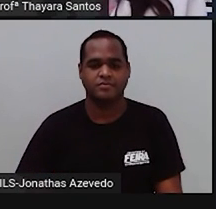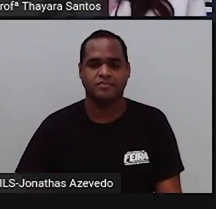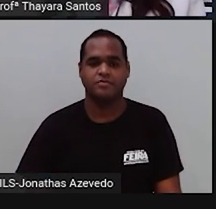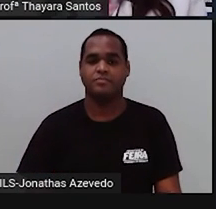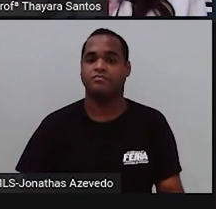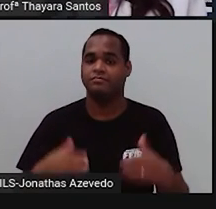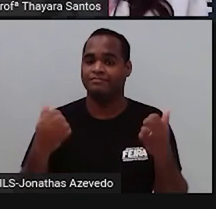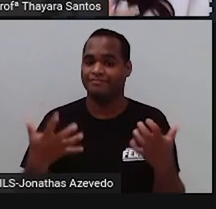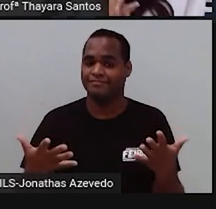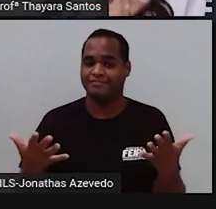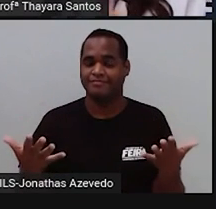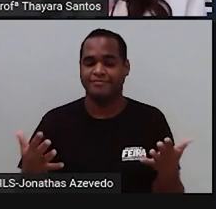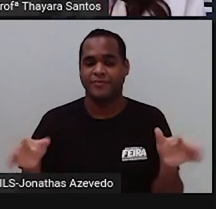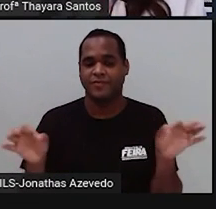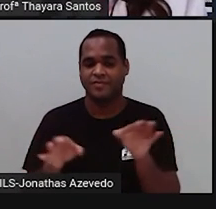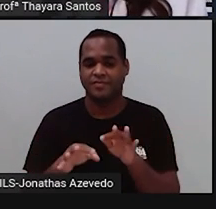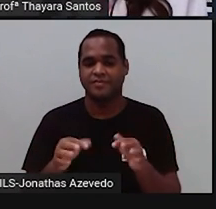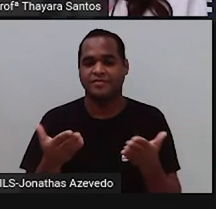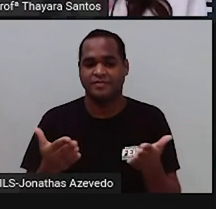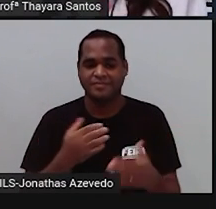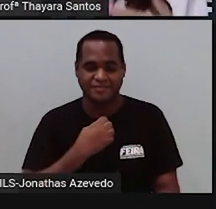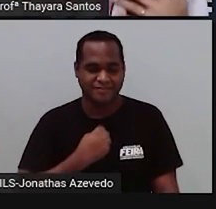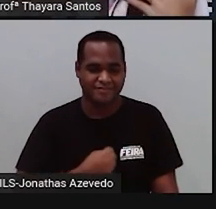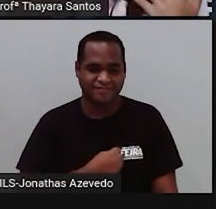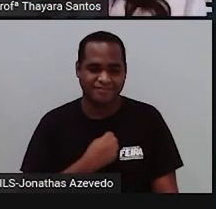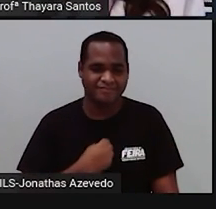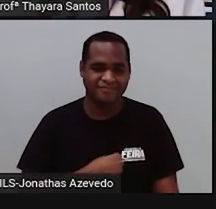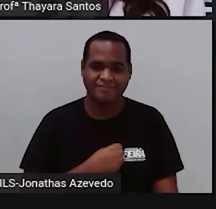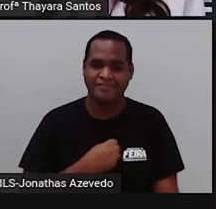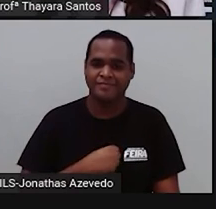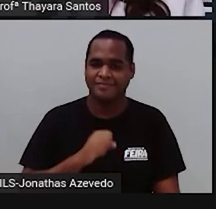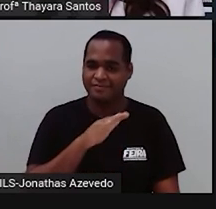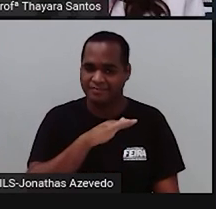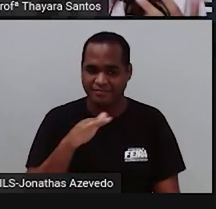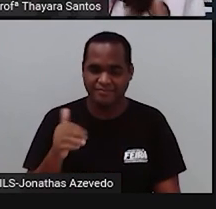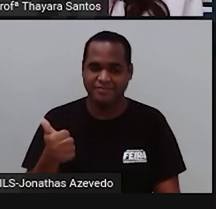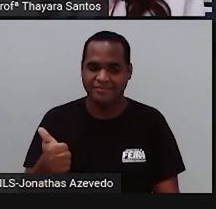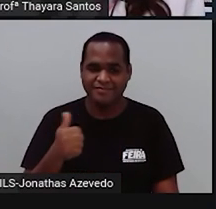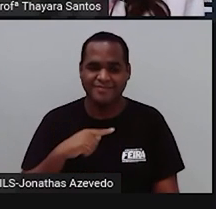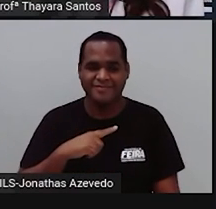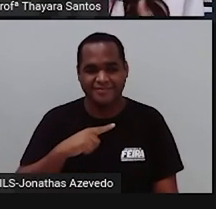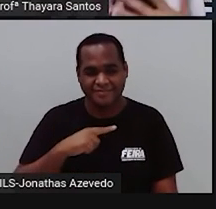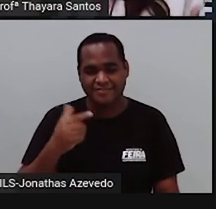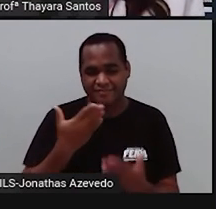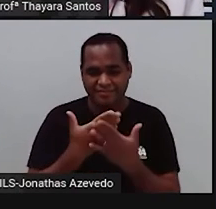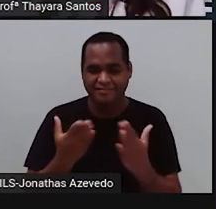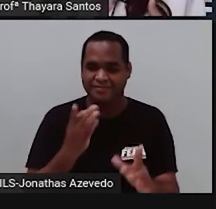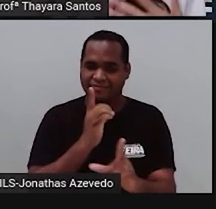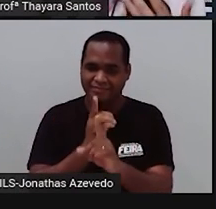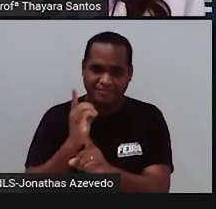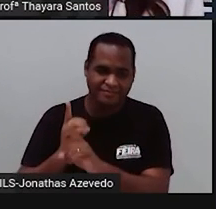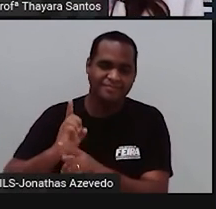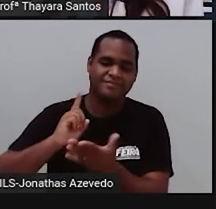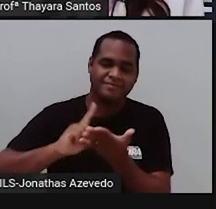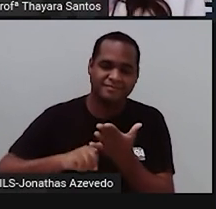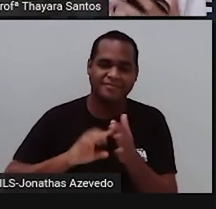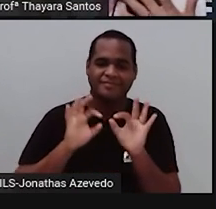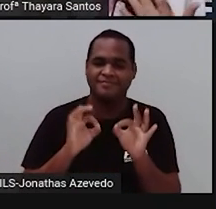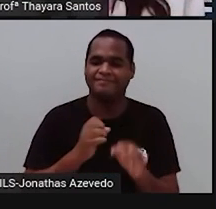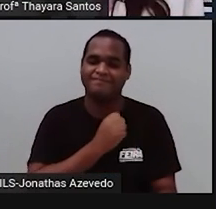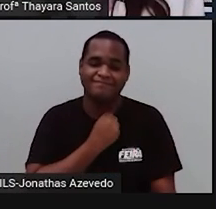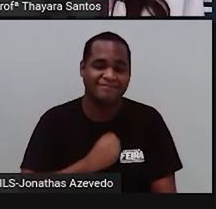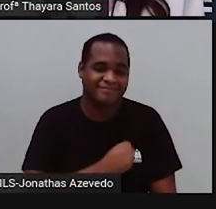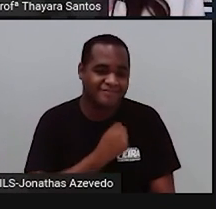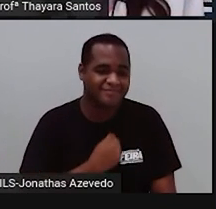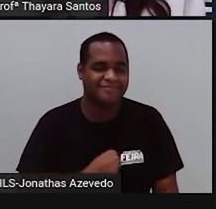Por hoje, a gente vai ficar por aqui, mas a gente vai se ver em breve. A gente tem o nosso encontro marcado na nossa próxima aula. Eu vou ficar aqui